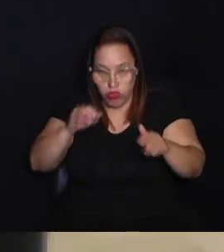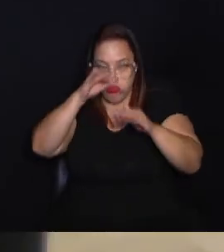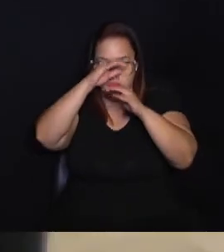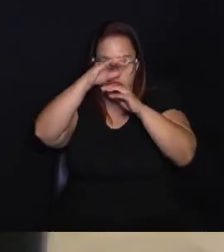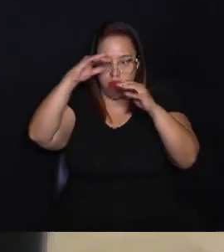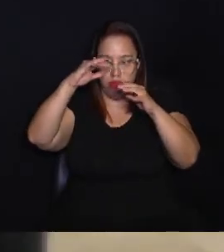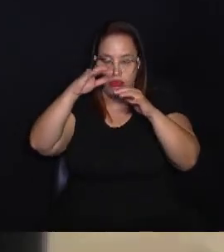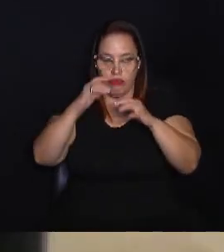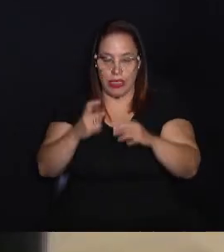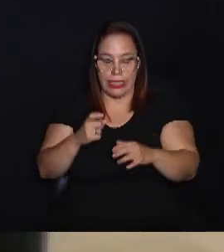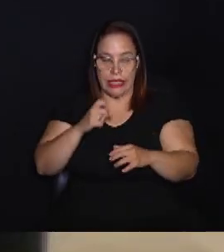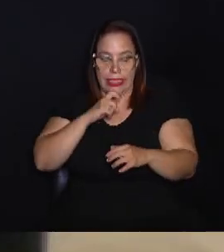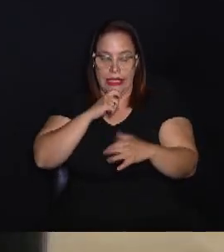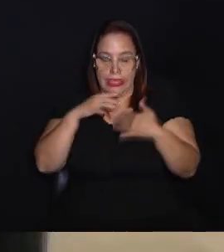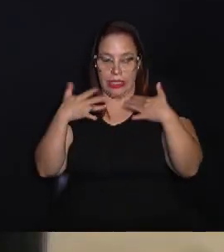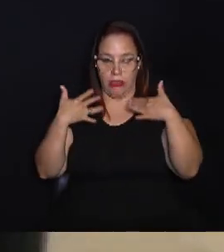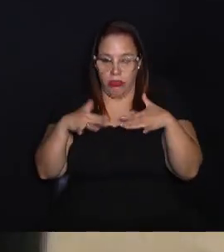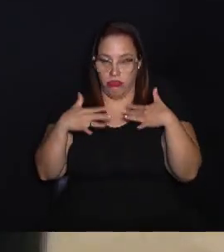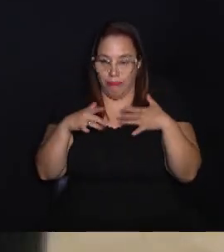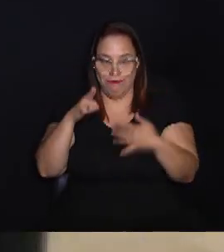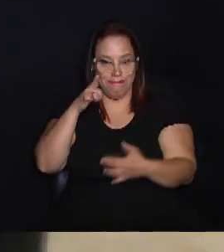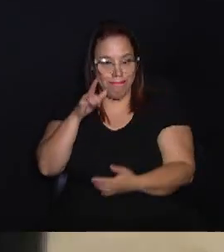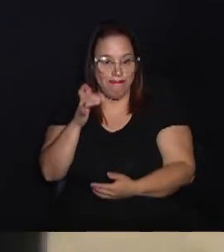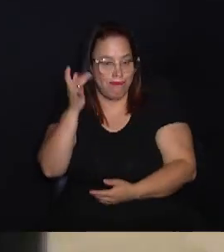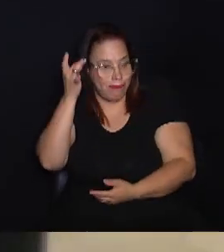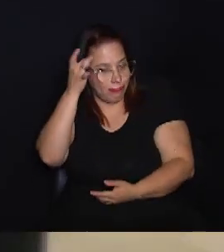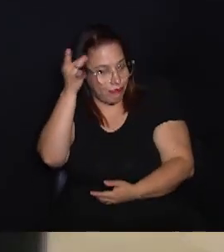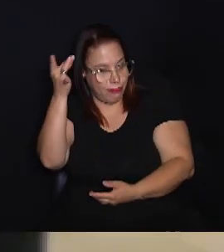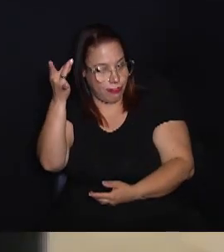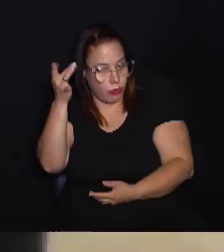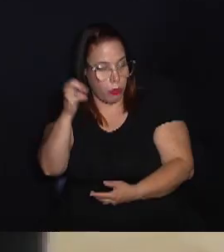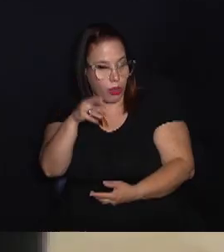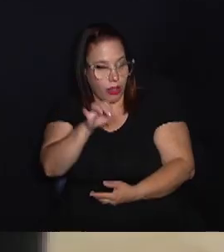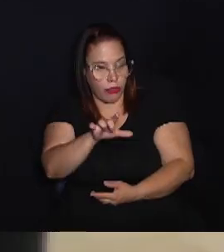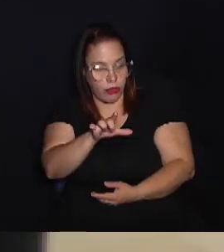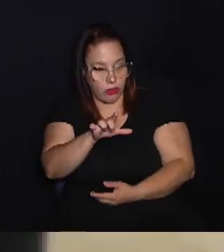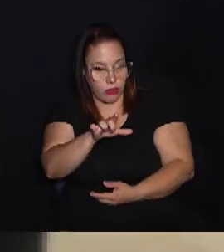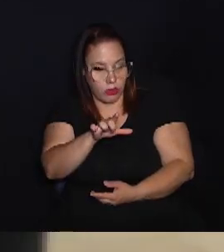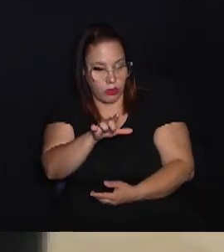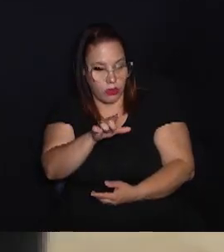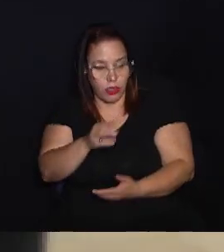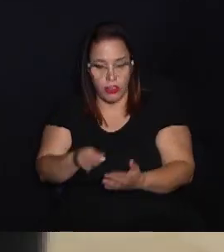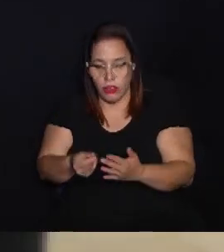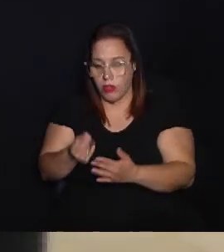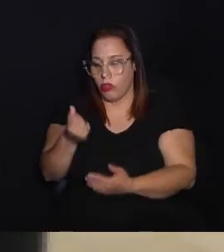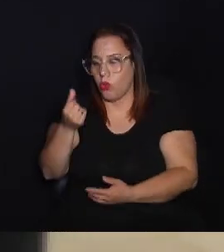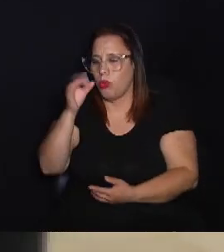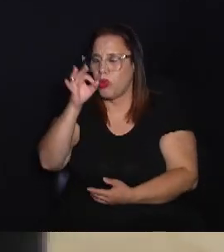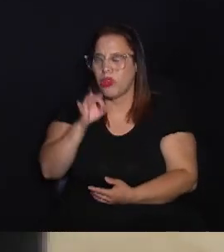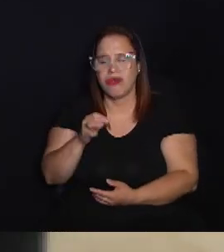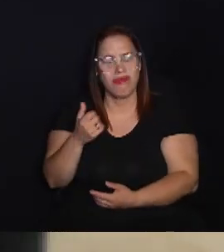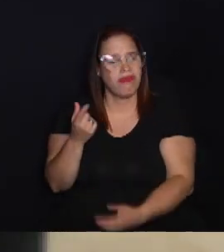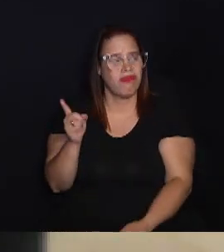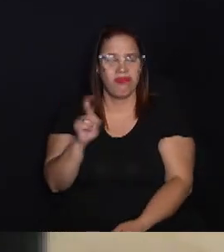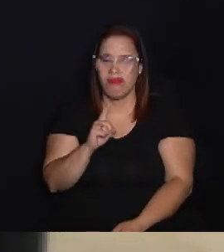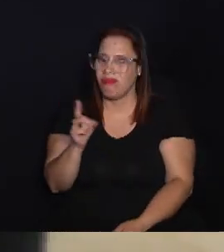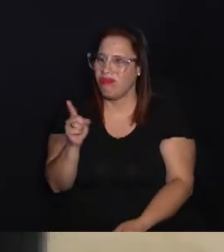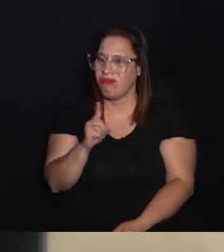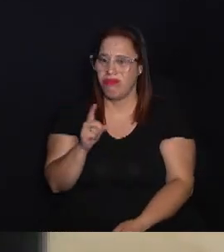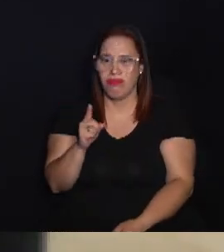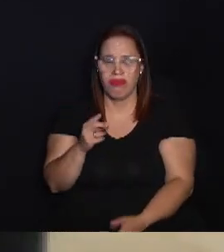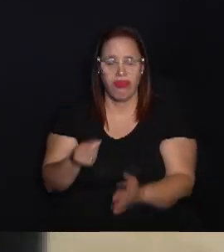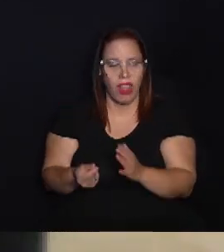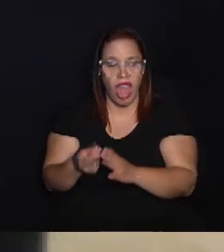polos, ou seja, já está congelado, então a gente não consegue de forma fácil transformar em água potável, o sobra é menos de 1%. Então não,